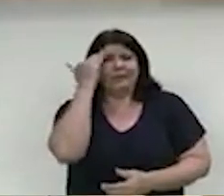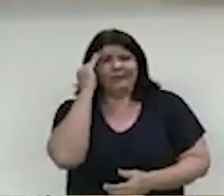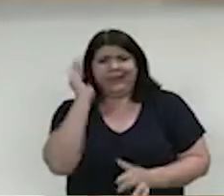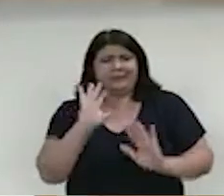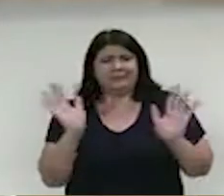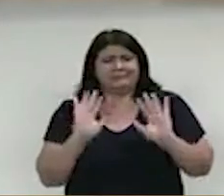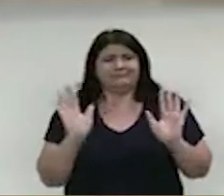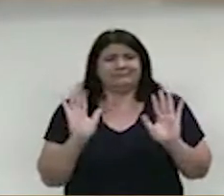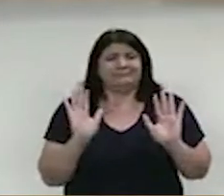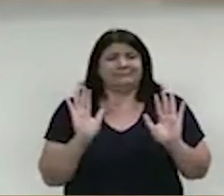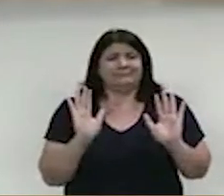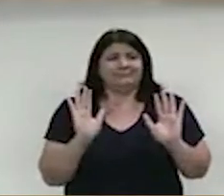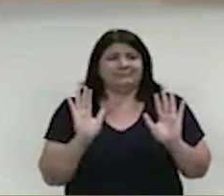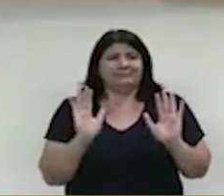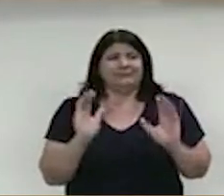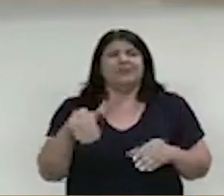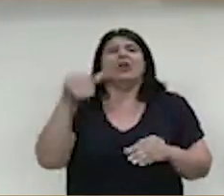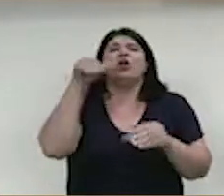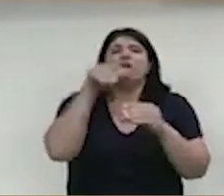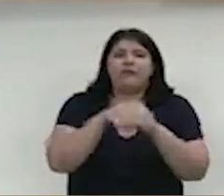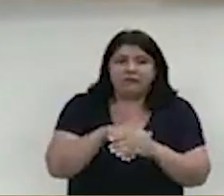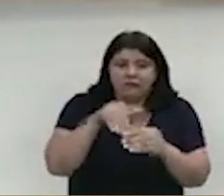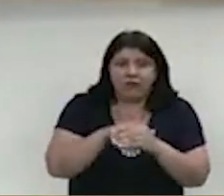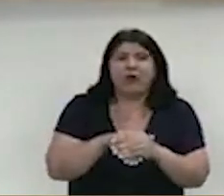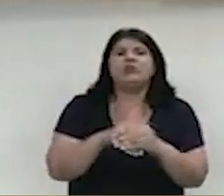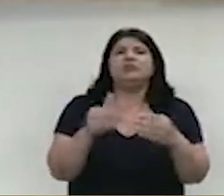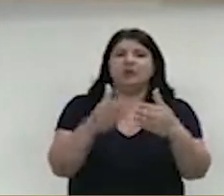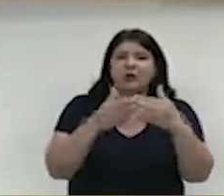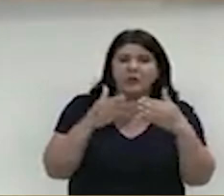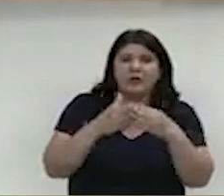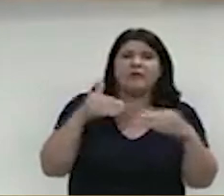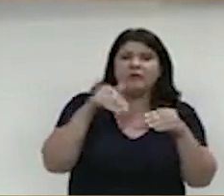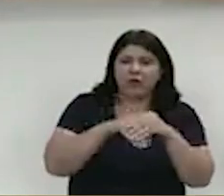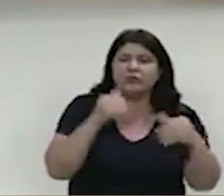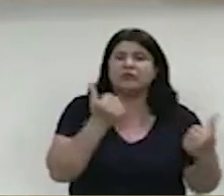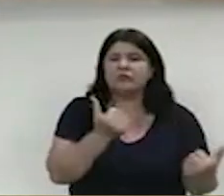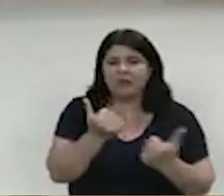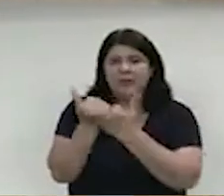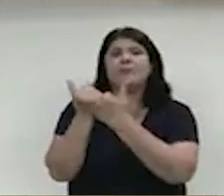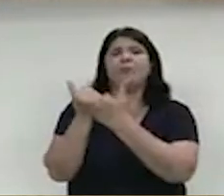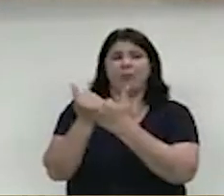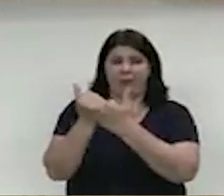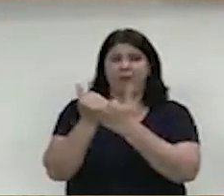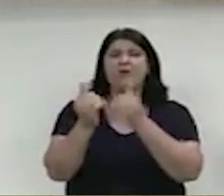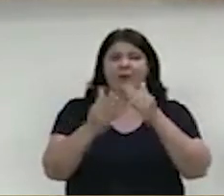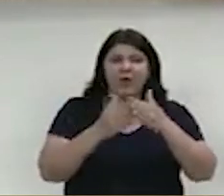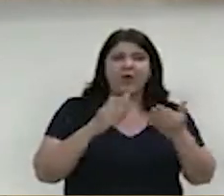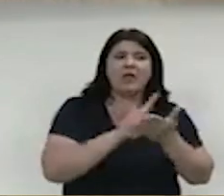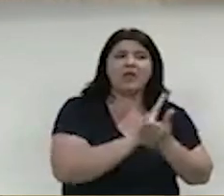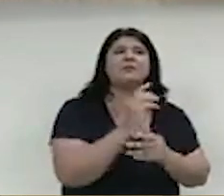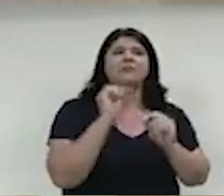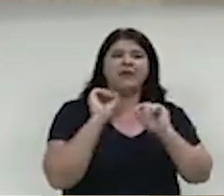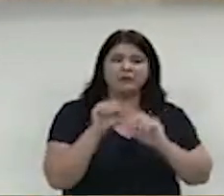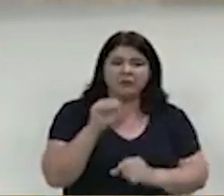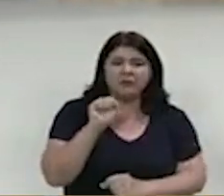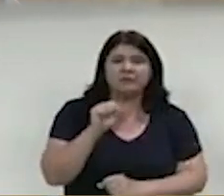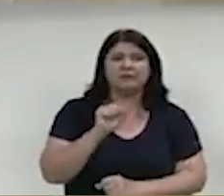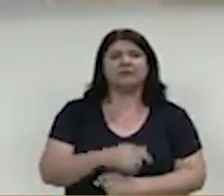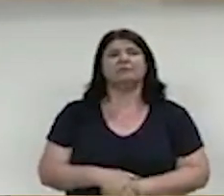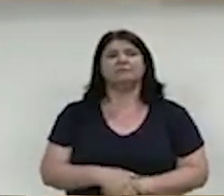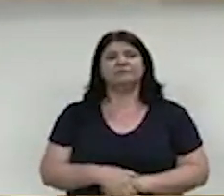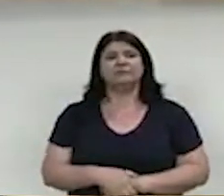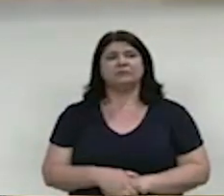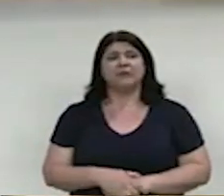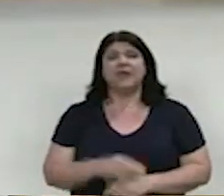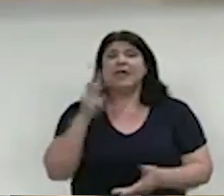votar contra, e aí eu já peço voto favorável aos meus colegas, se não existe nenhum problema. E mesmo